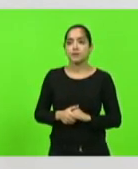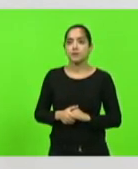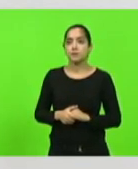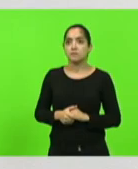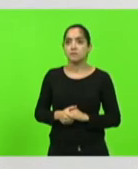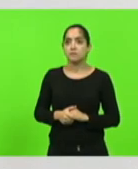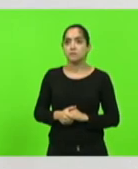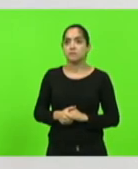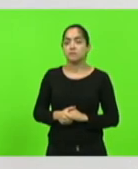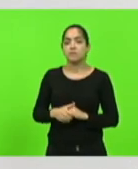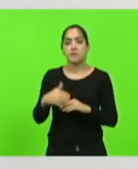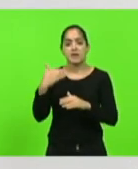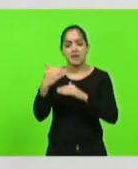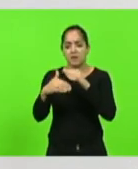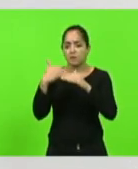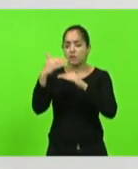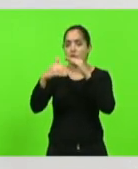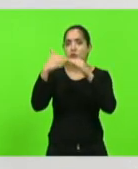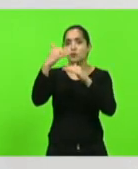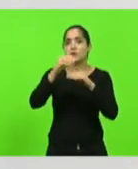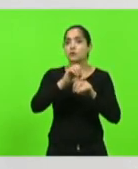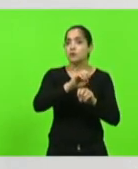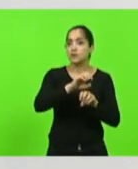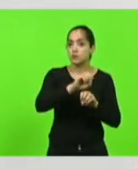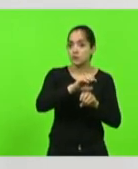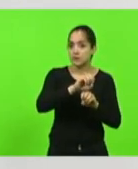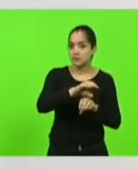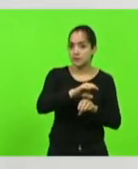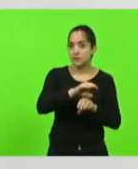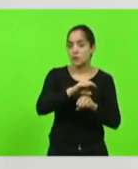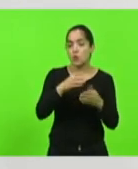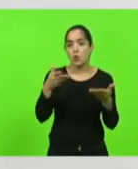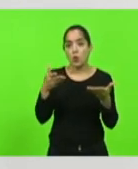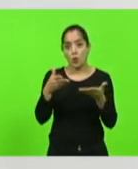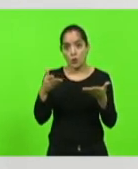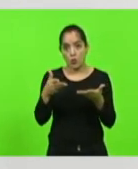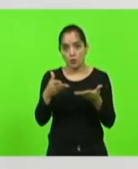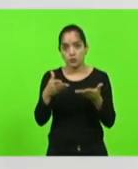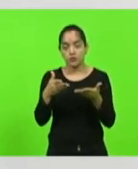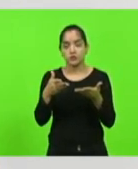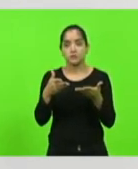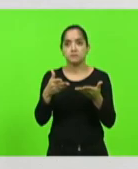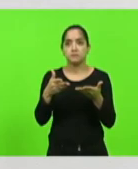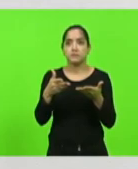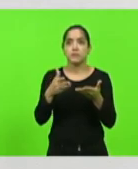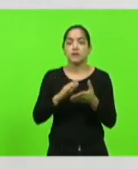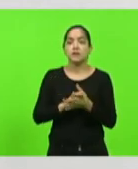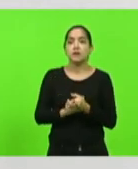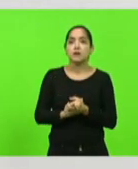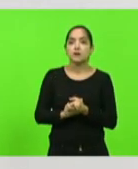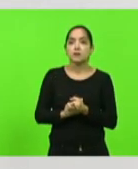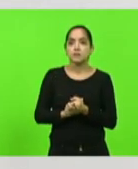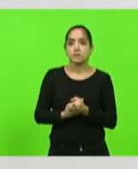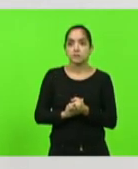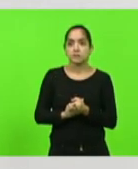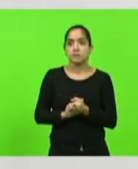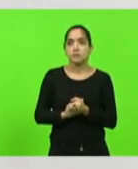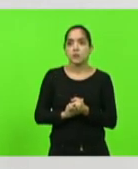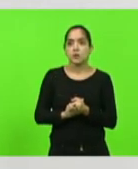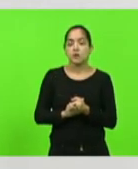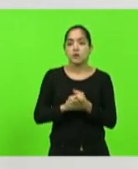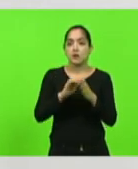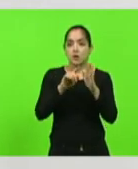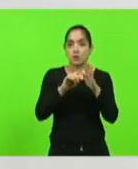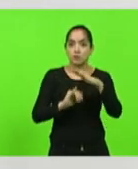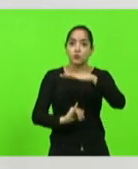evoluiu muito na educação hoje São Bento do Sul conta com o Instituto Federal de